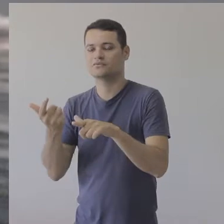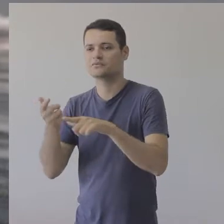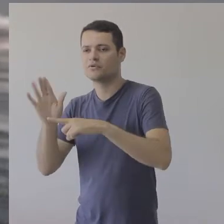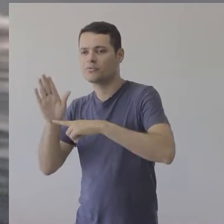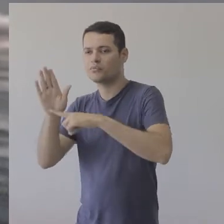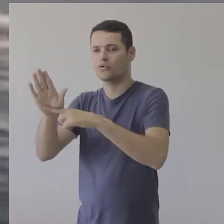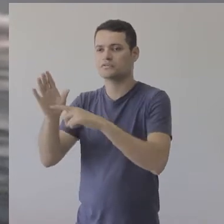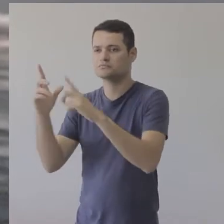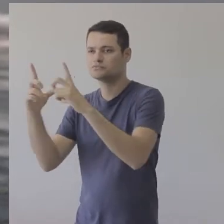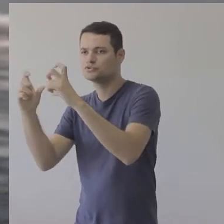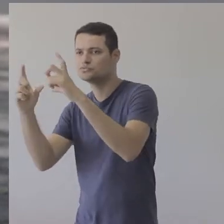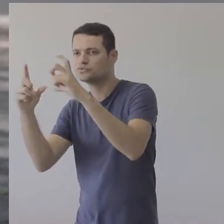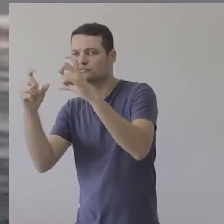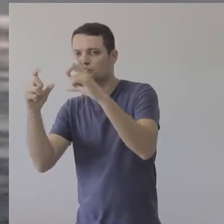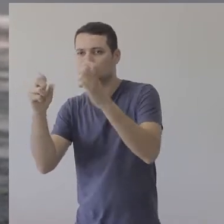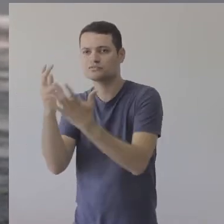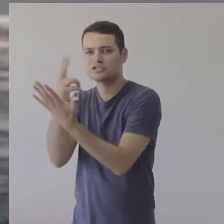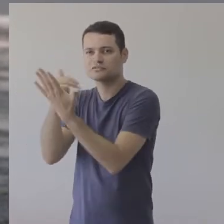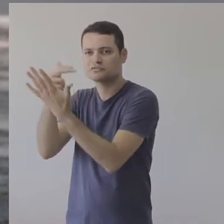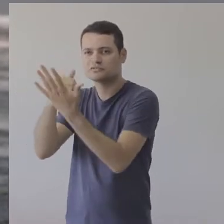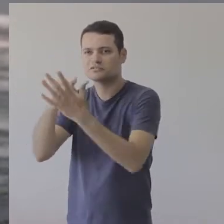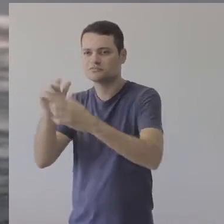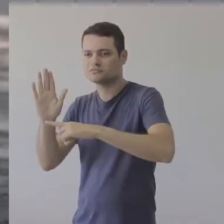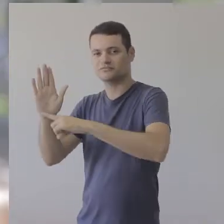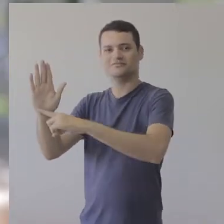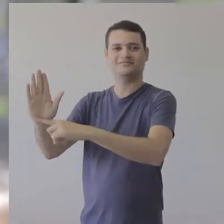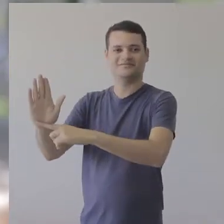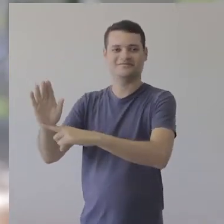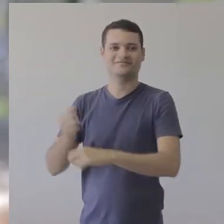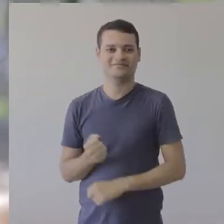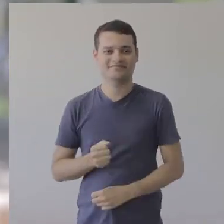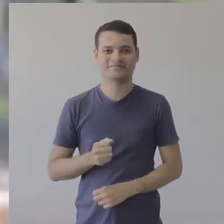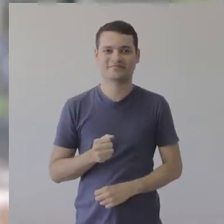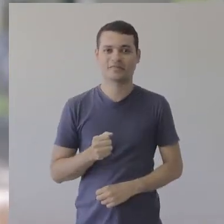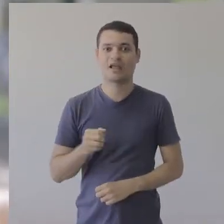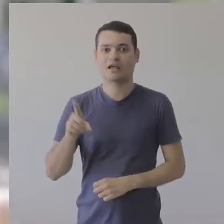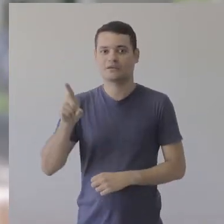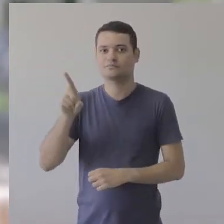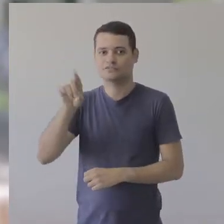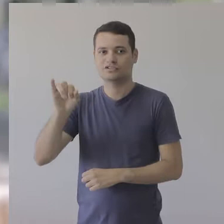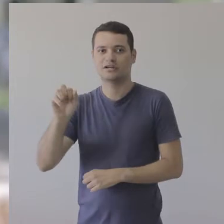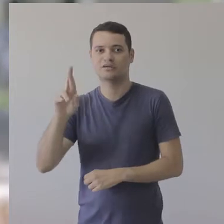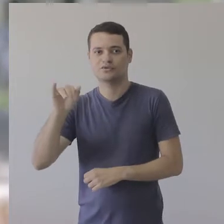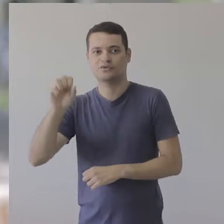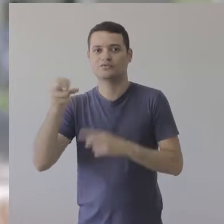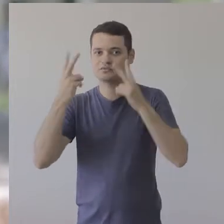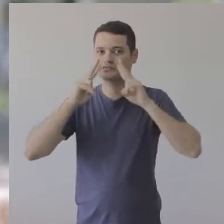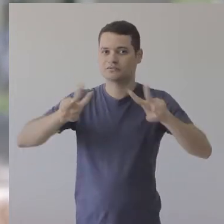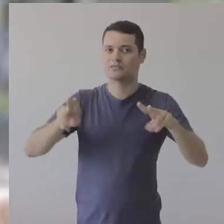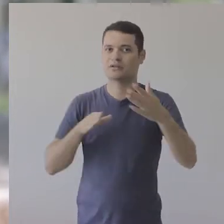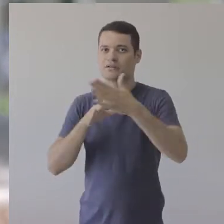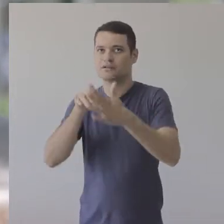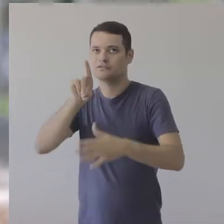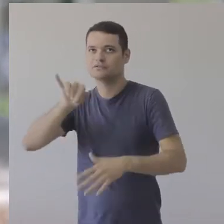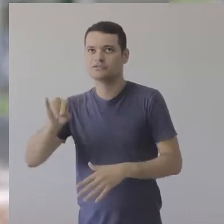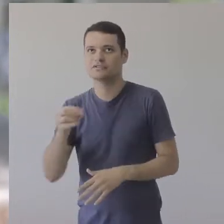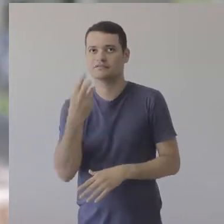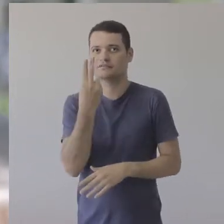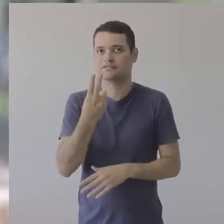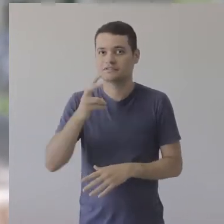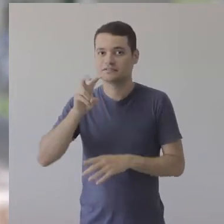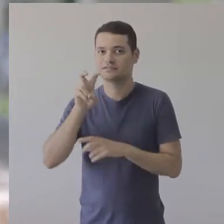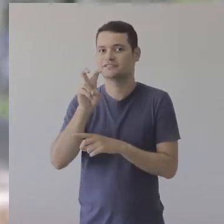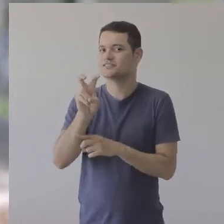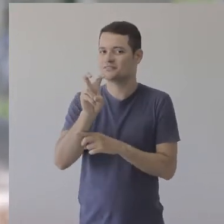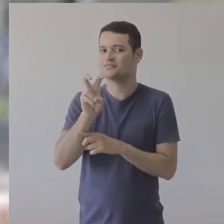série de autorretratos do artista em forma de desenho. Diário Visual pode ser visitado até o dia 25 de fevereiro, na